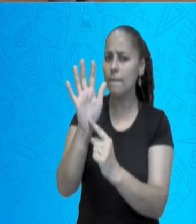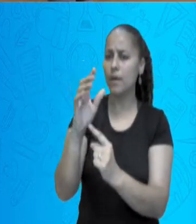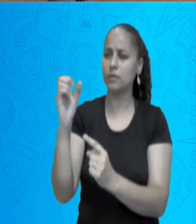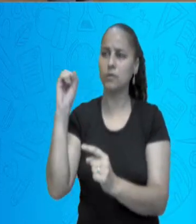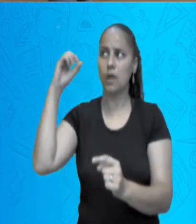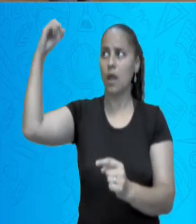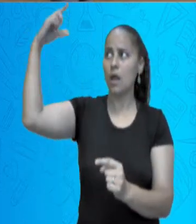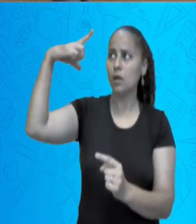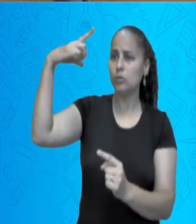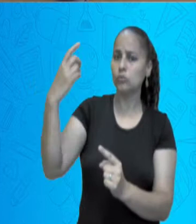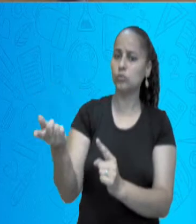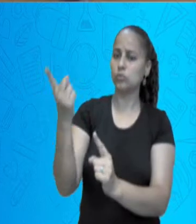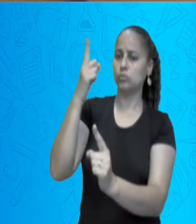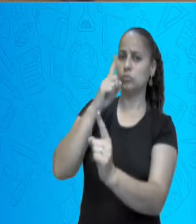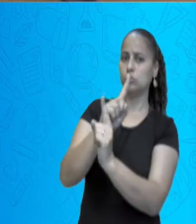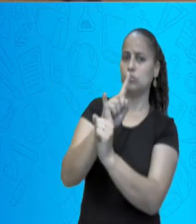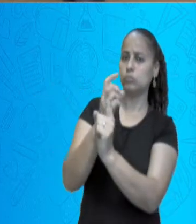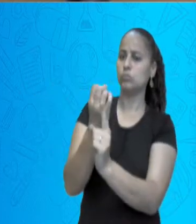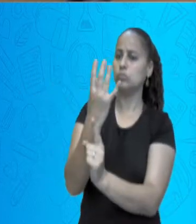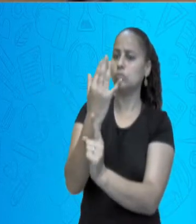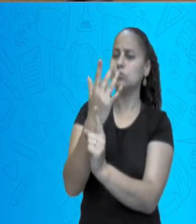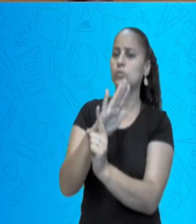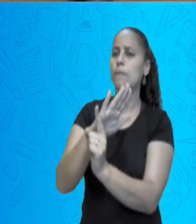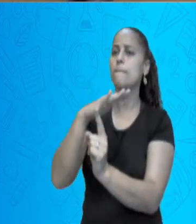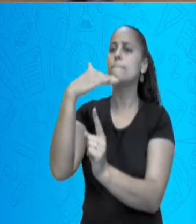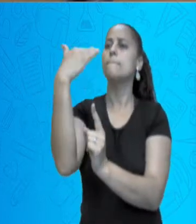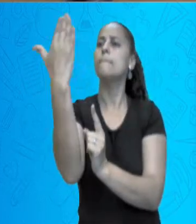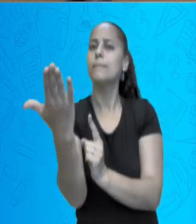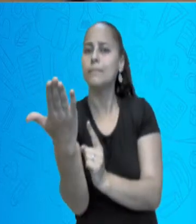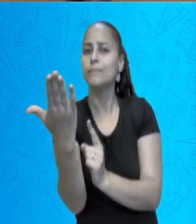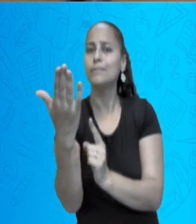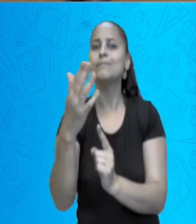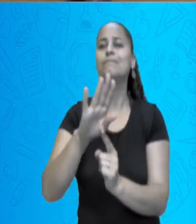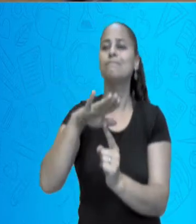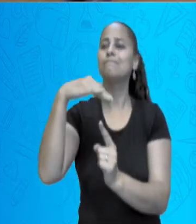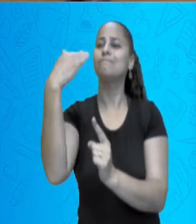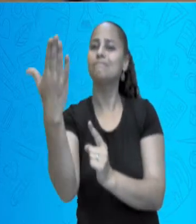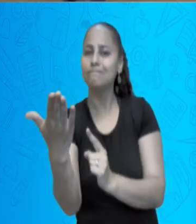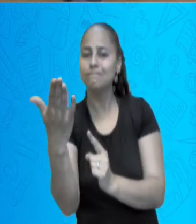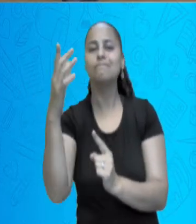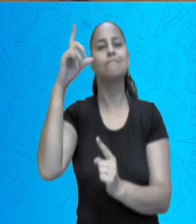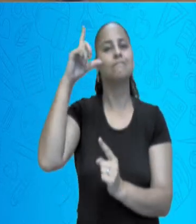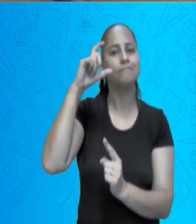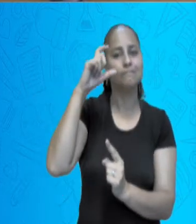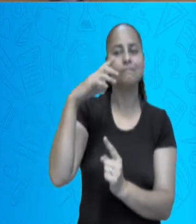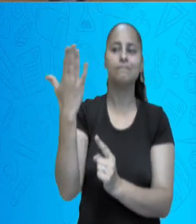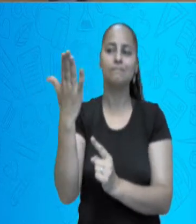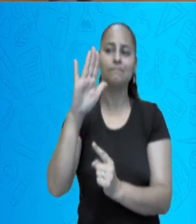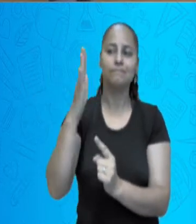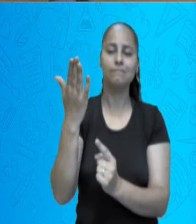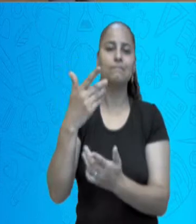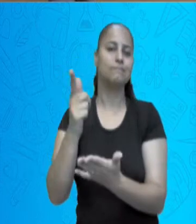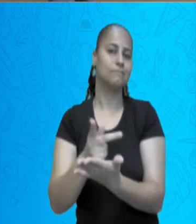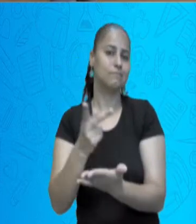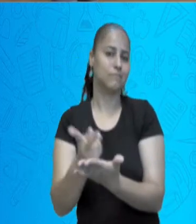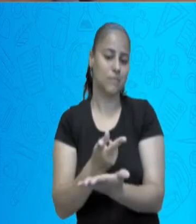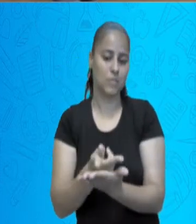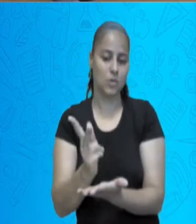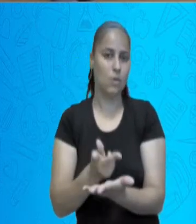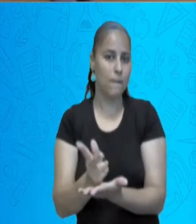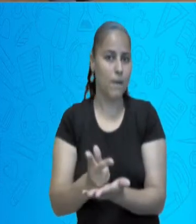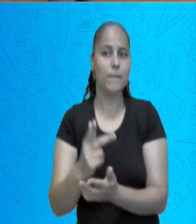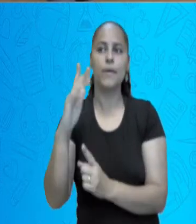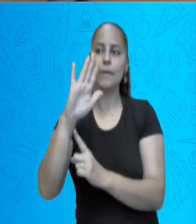atrás da vela, vai refletir a vela, no fundo da caixa, nesse caso, no papel fotográfico, só que,